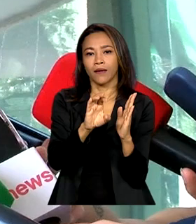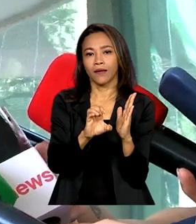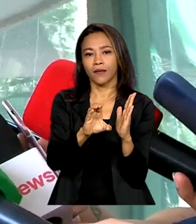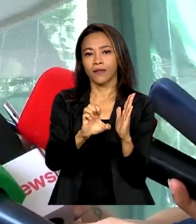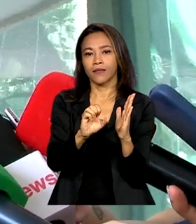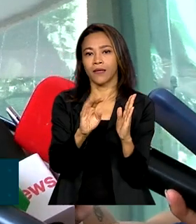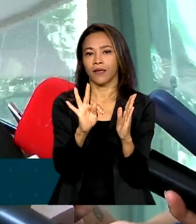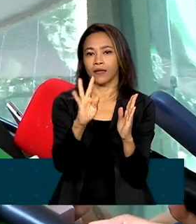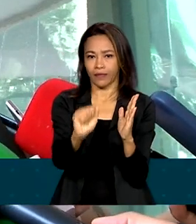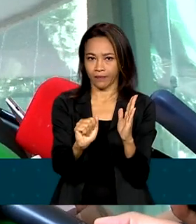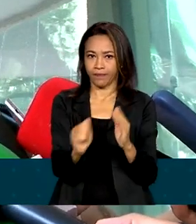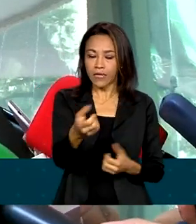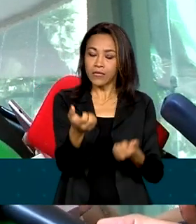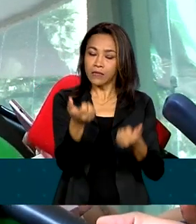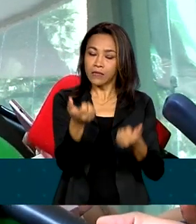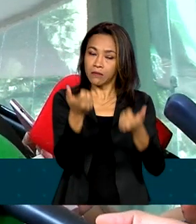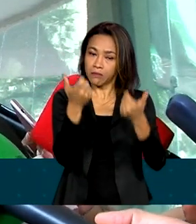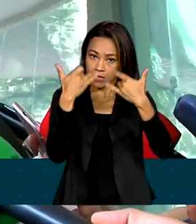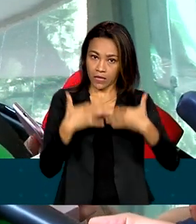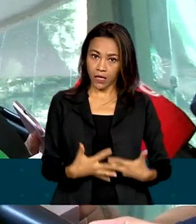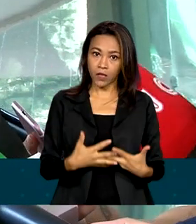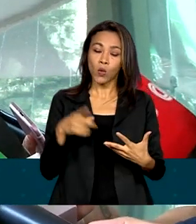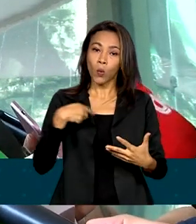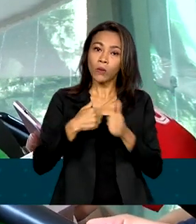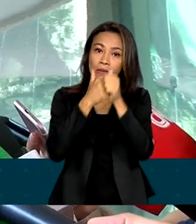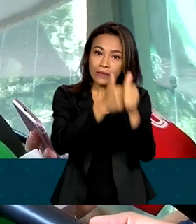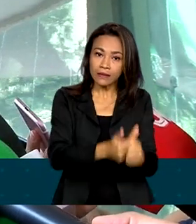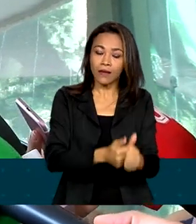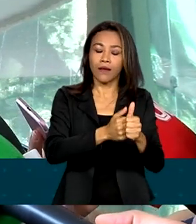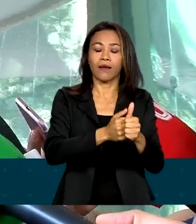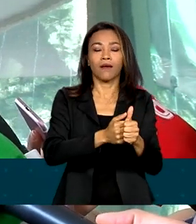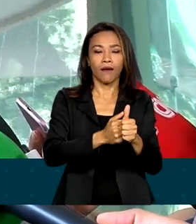serviço público, quando ele executar a forma da lei,